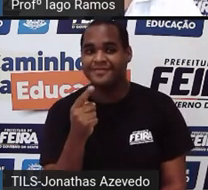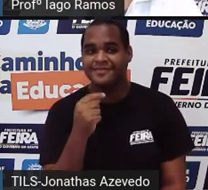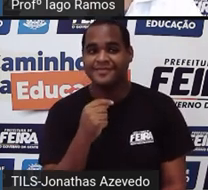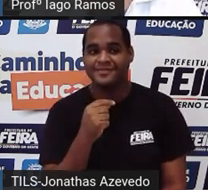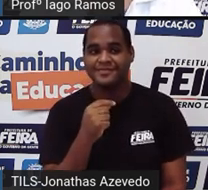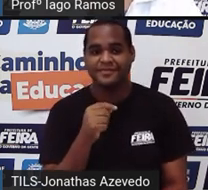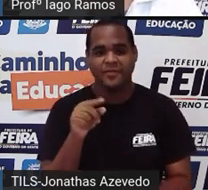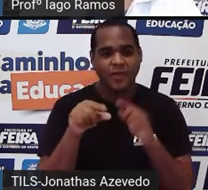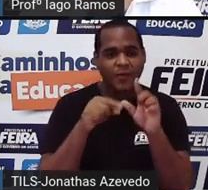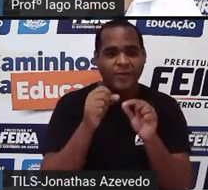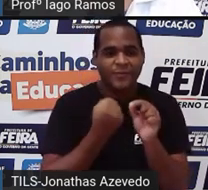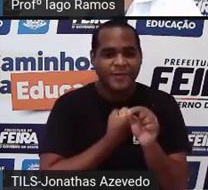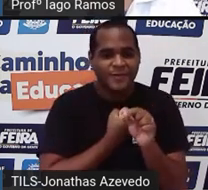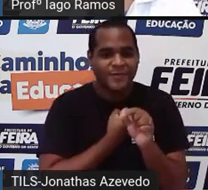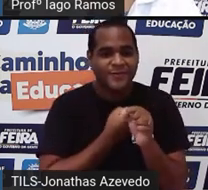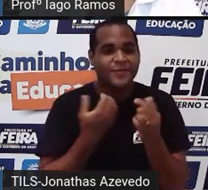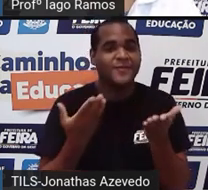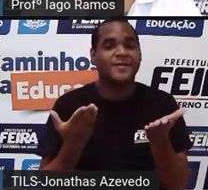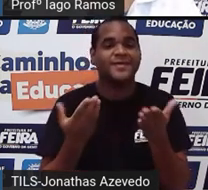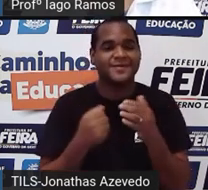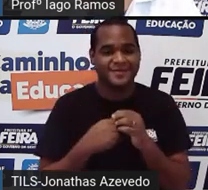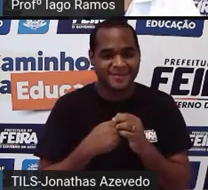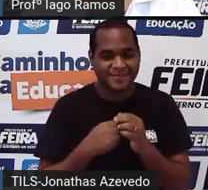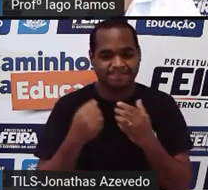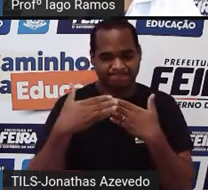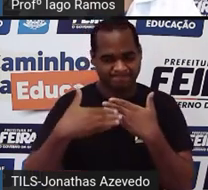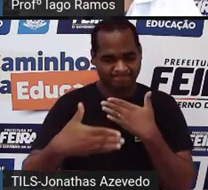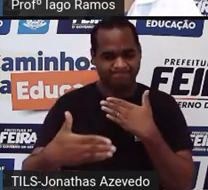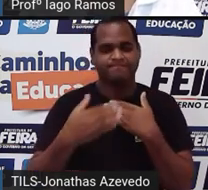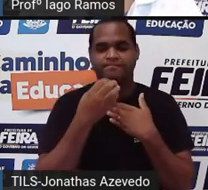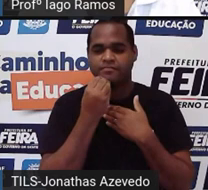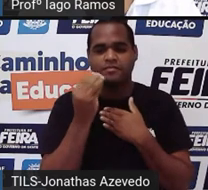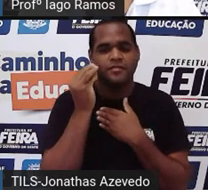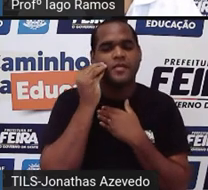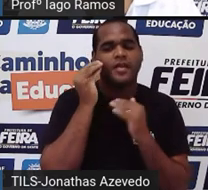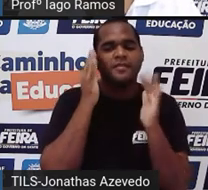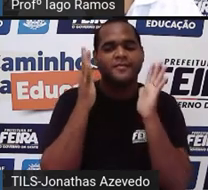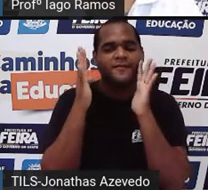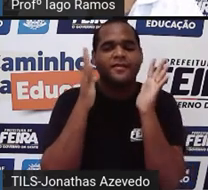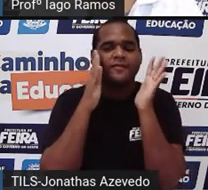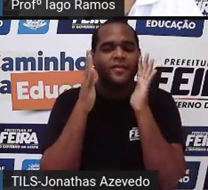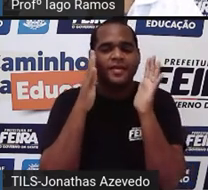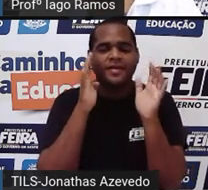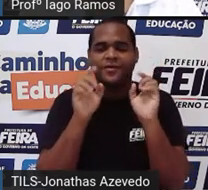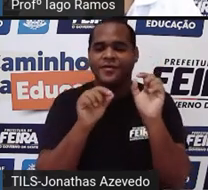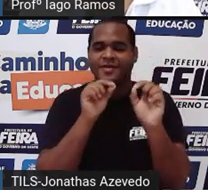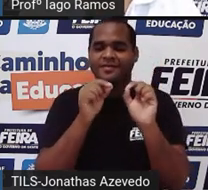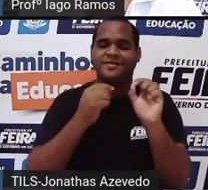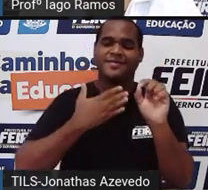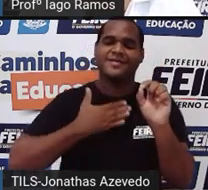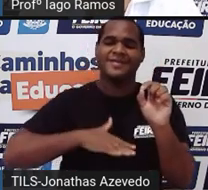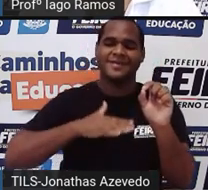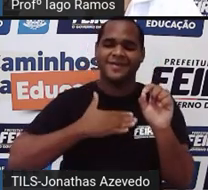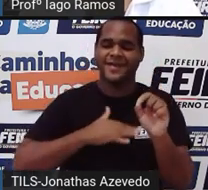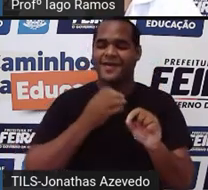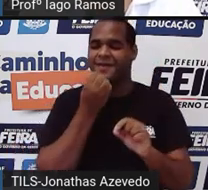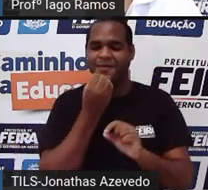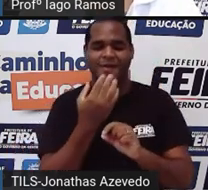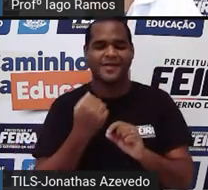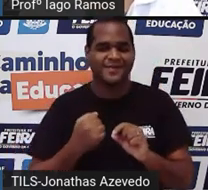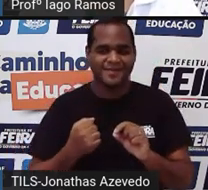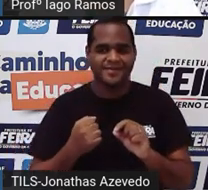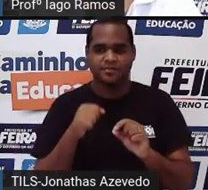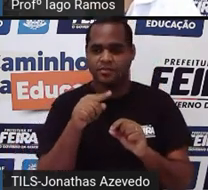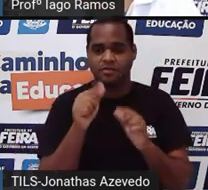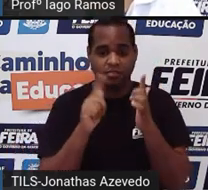Escolheu o seu número? Vamos avançar? Fez essa reflexão? Então, fica tranquilo que se você